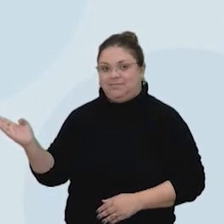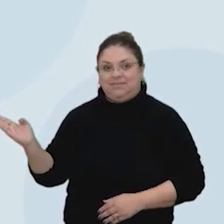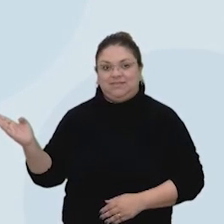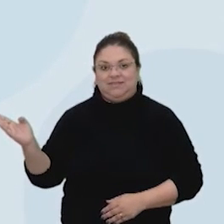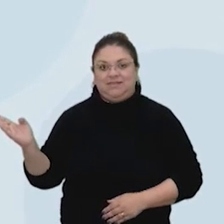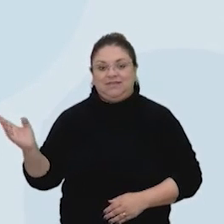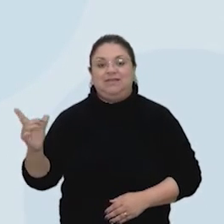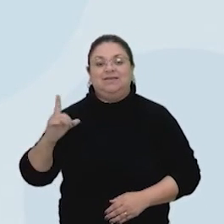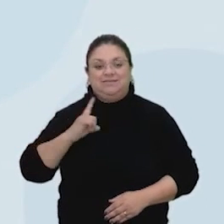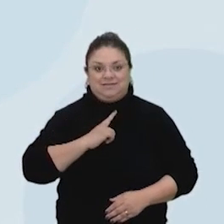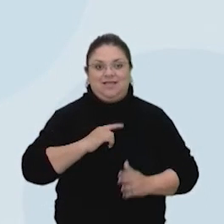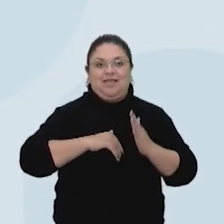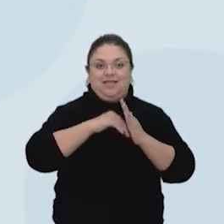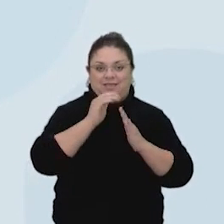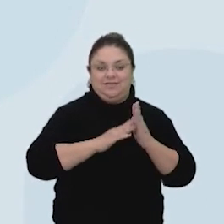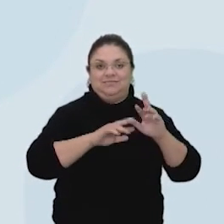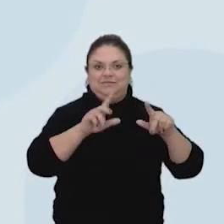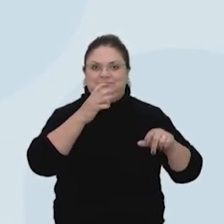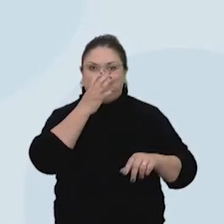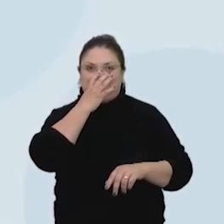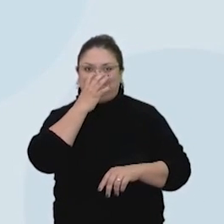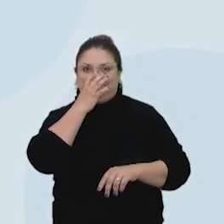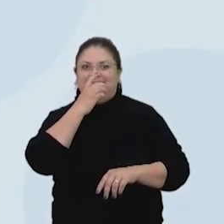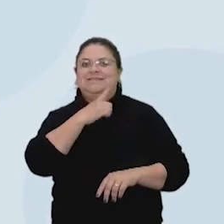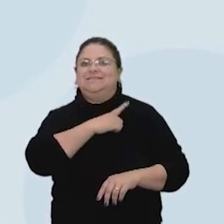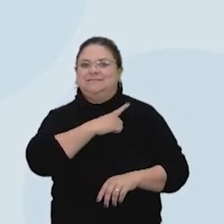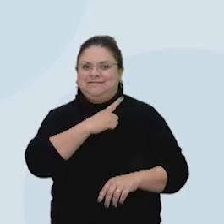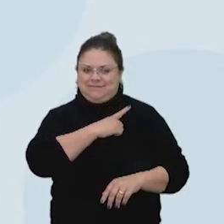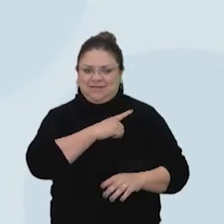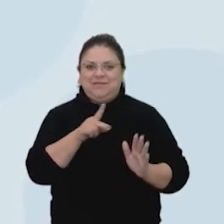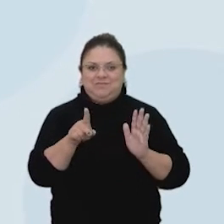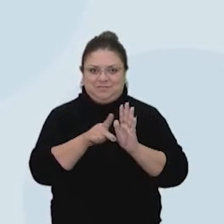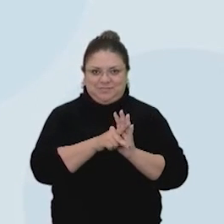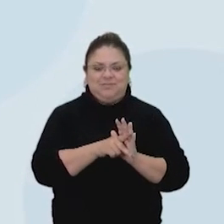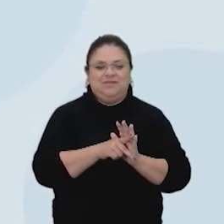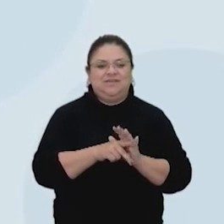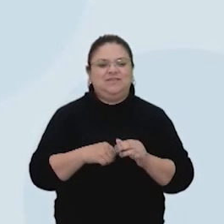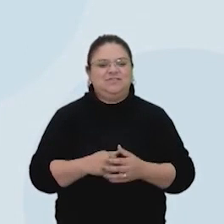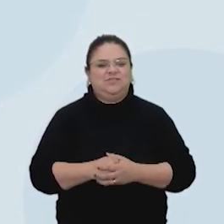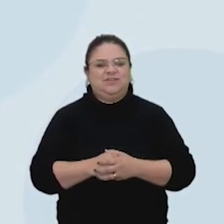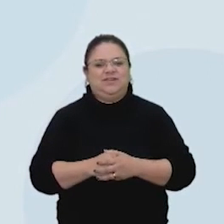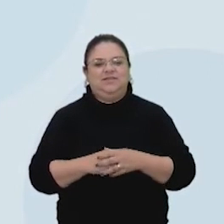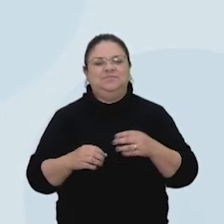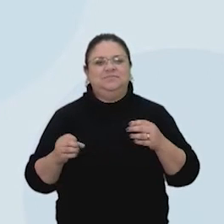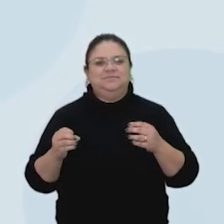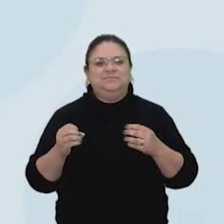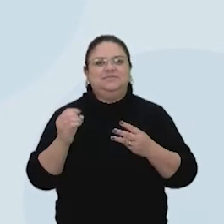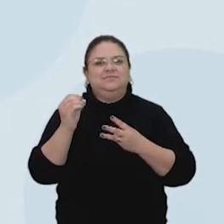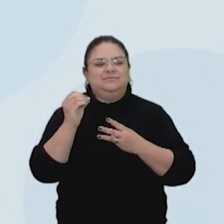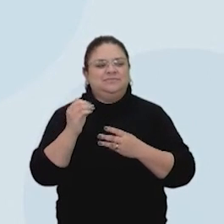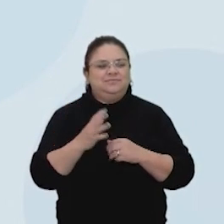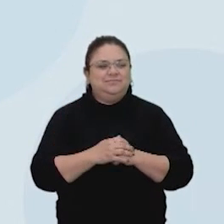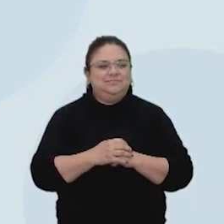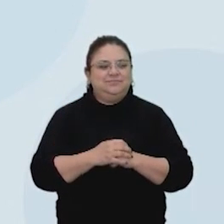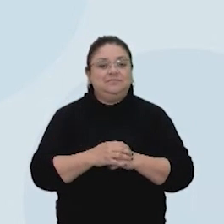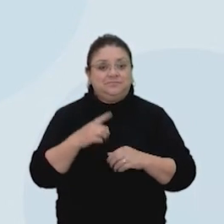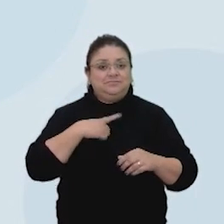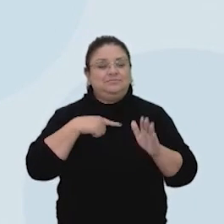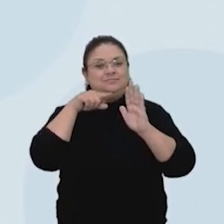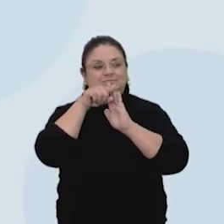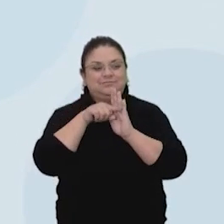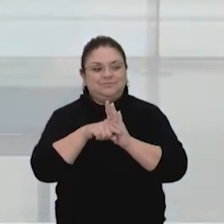Esse é muito interessante, porque cai obra de arte, sim, no Enem para você analisar, né, professor? Muito legal, é bom saber. É importante a gente